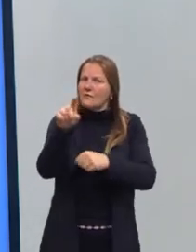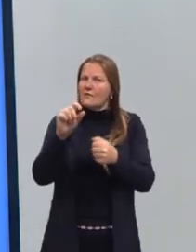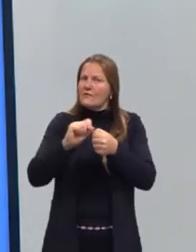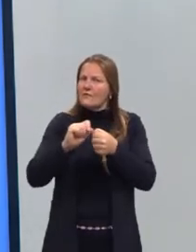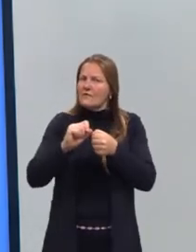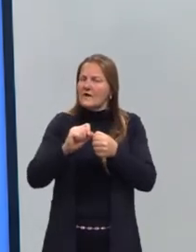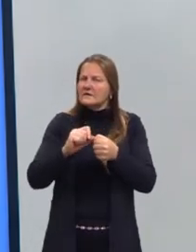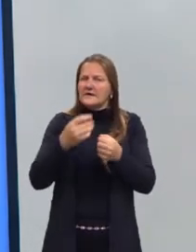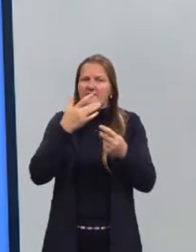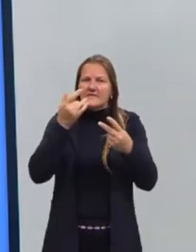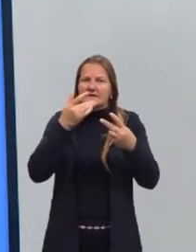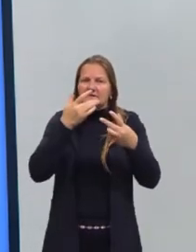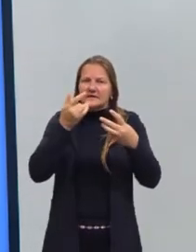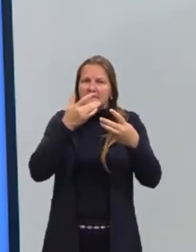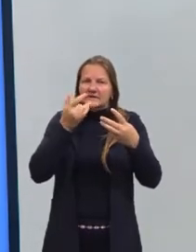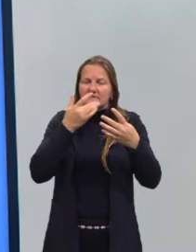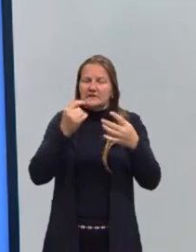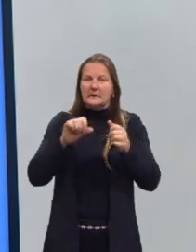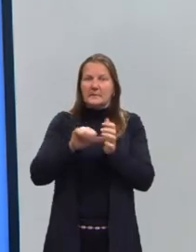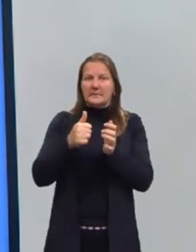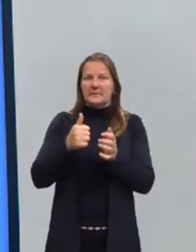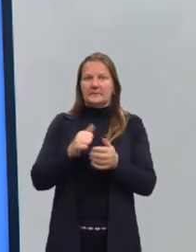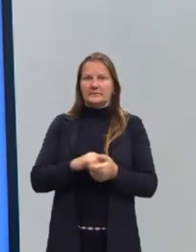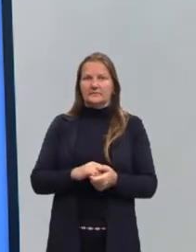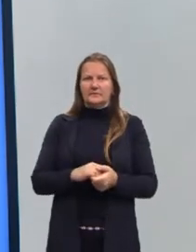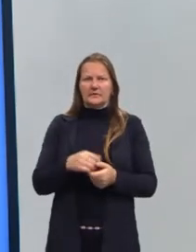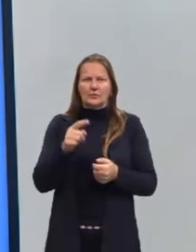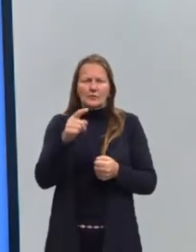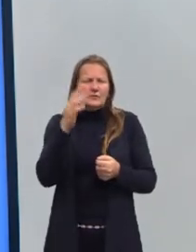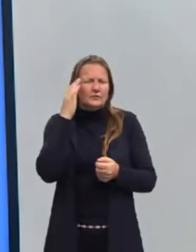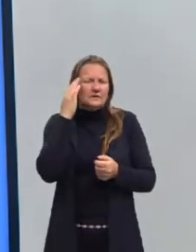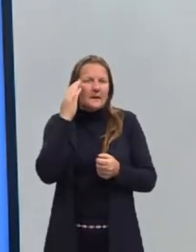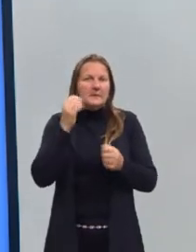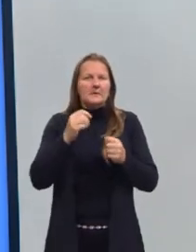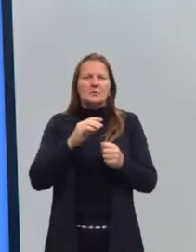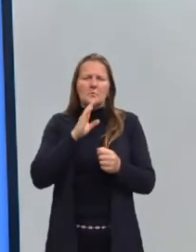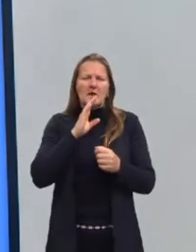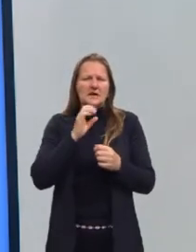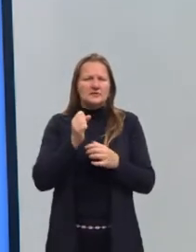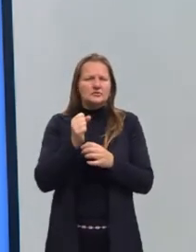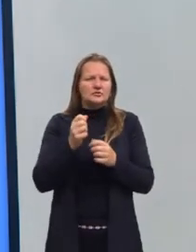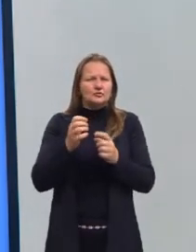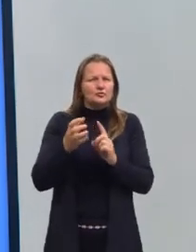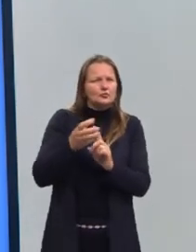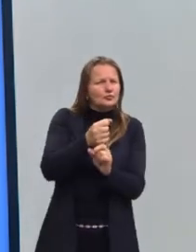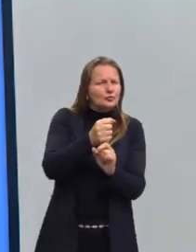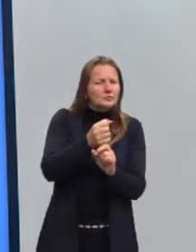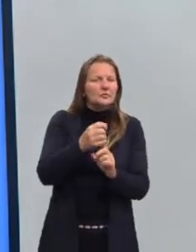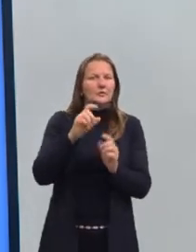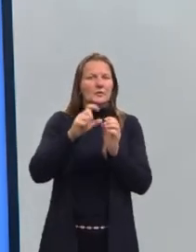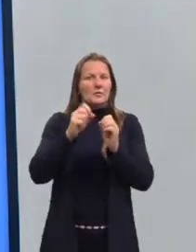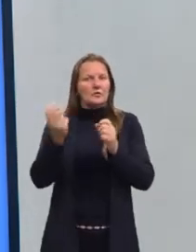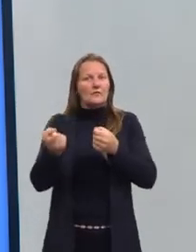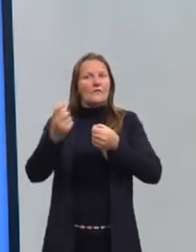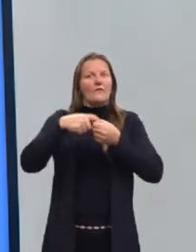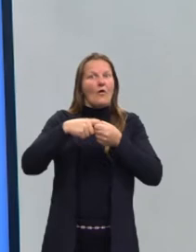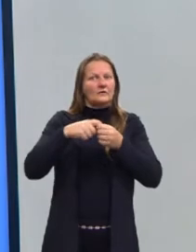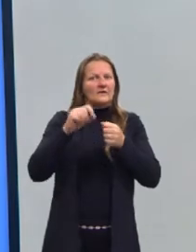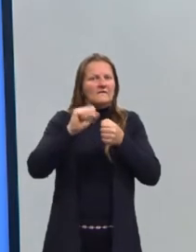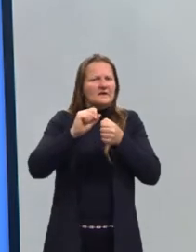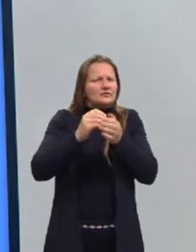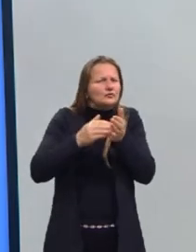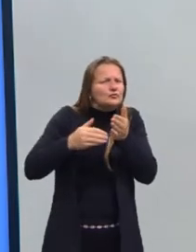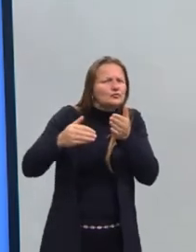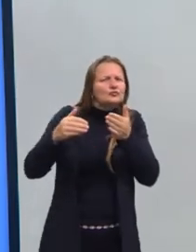mais fáceis por primeiro. Vá fazendo as questões fáceis e depois, claro, retorne e